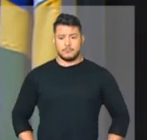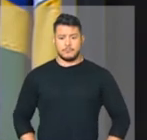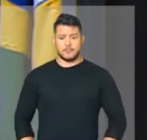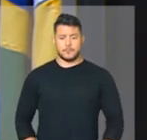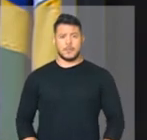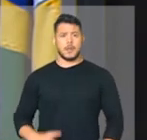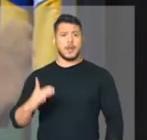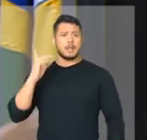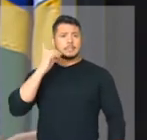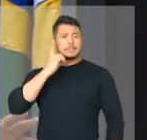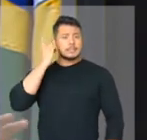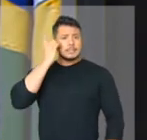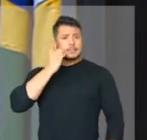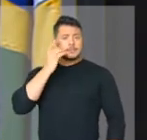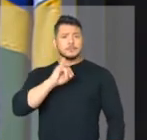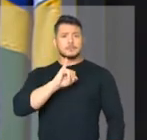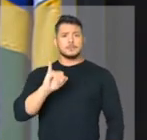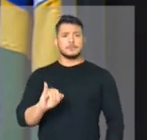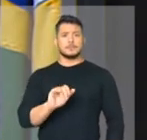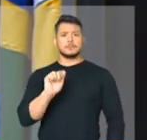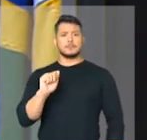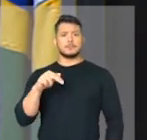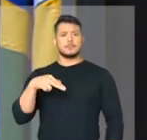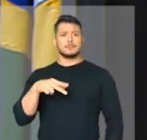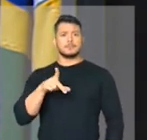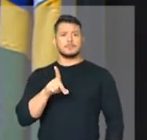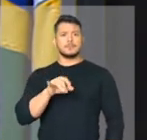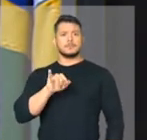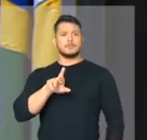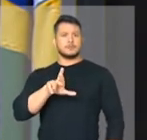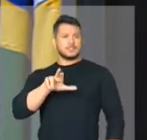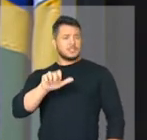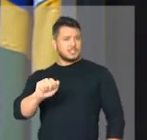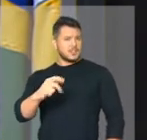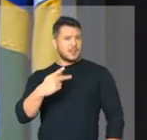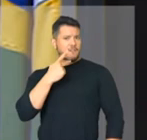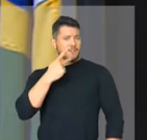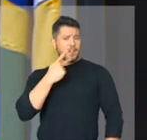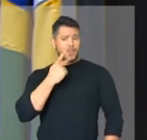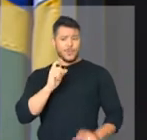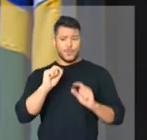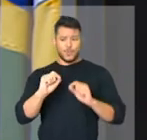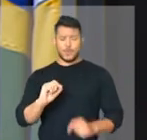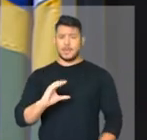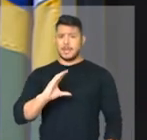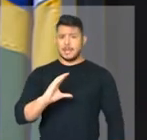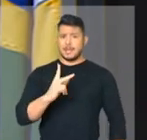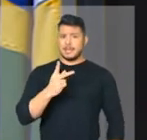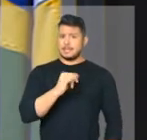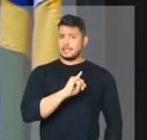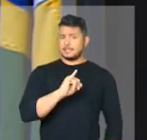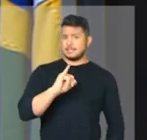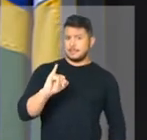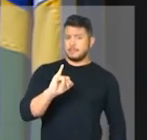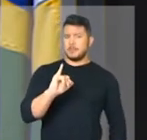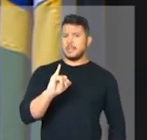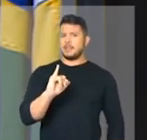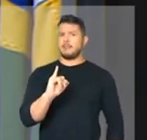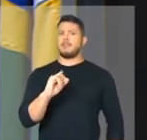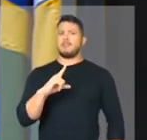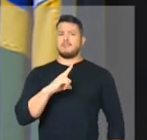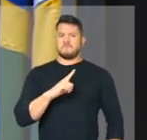falando a respeito da CPI, falando que a CPI da Covid estaria fazendo um bom trabalho,